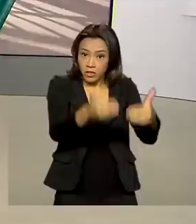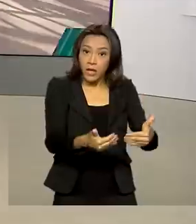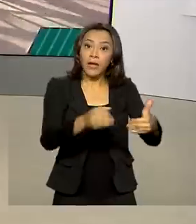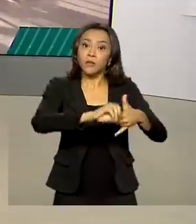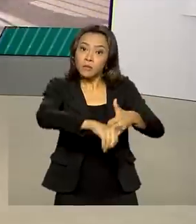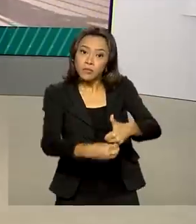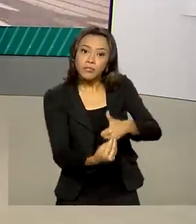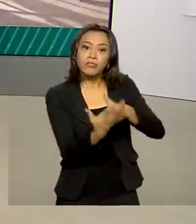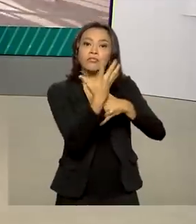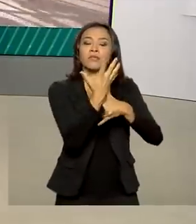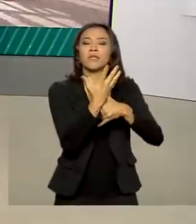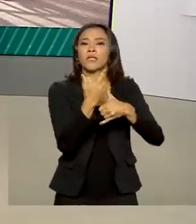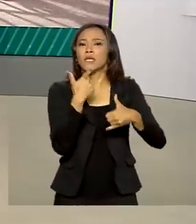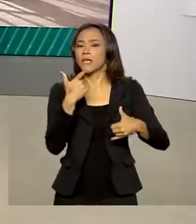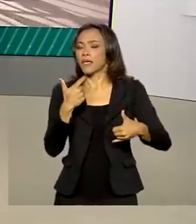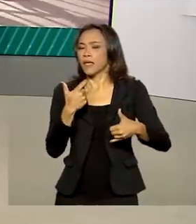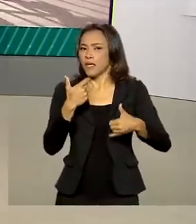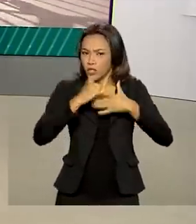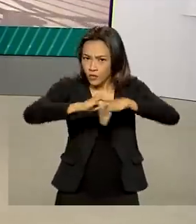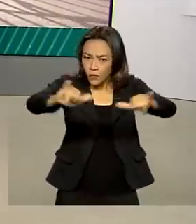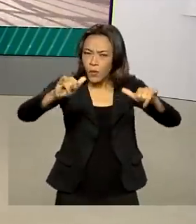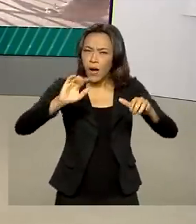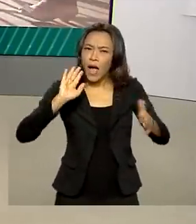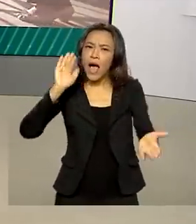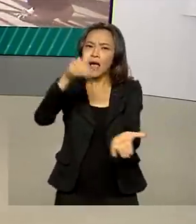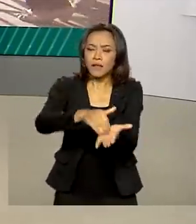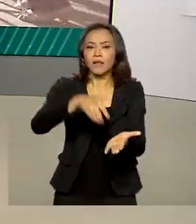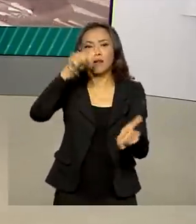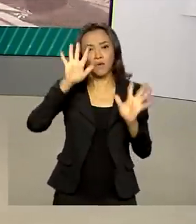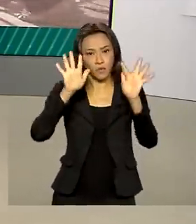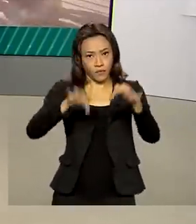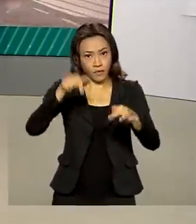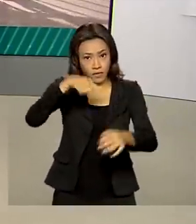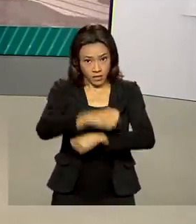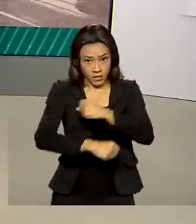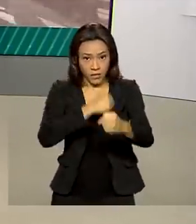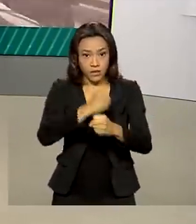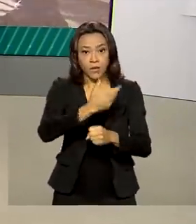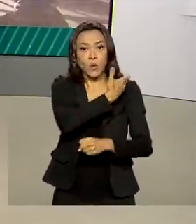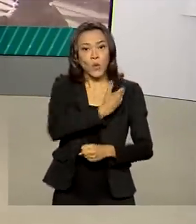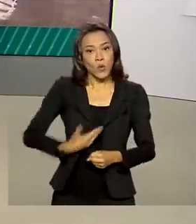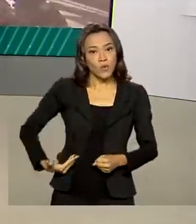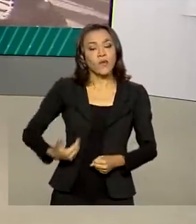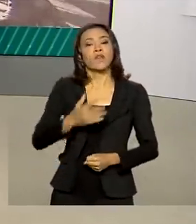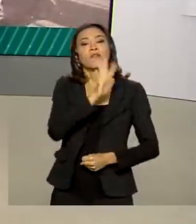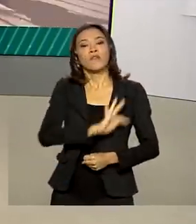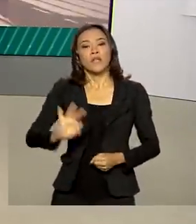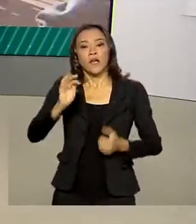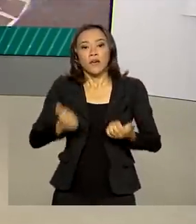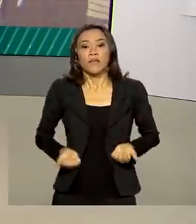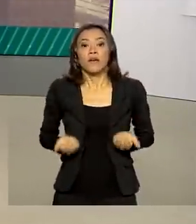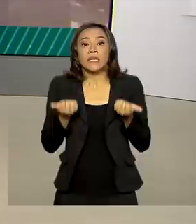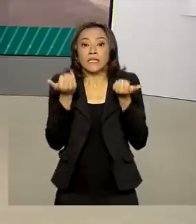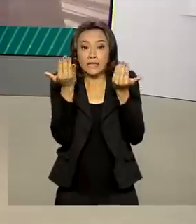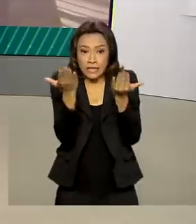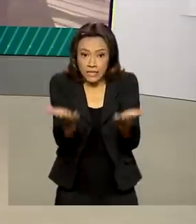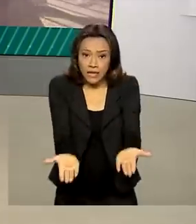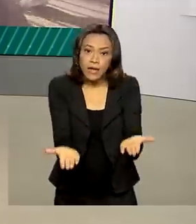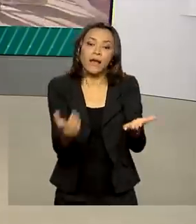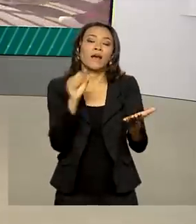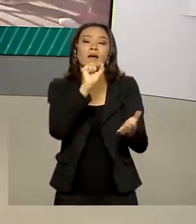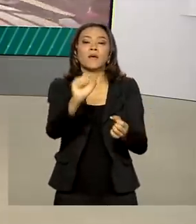Conferência do Clima que até o final deste ano, o governo federal vai entregar quatro novos estudos para a concessão de unidades de